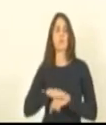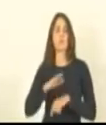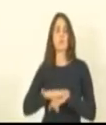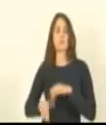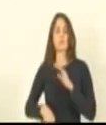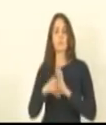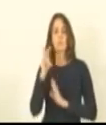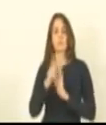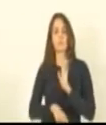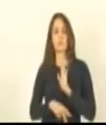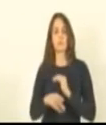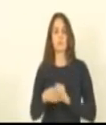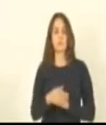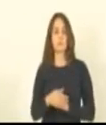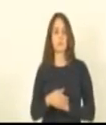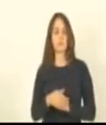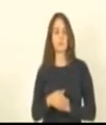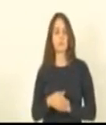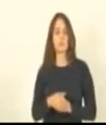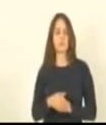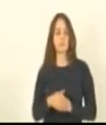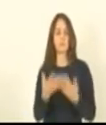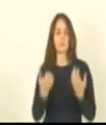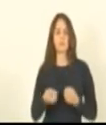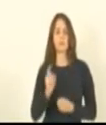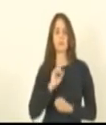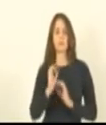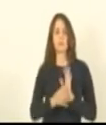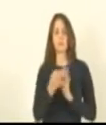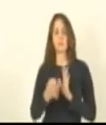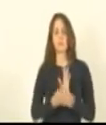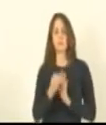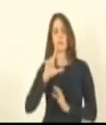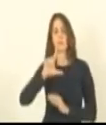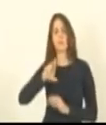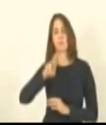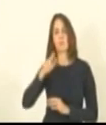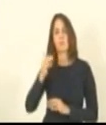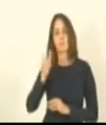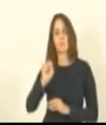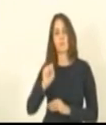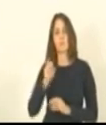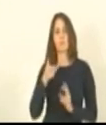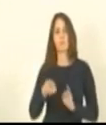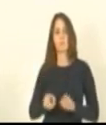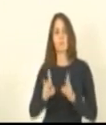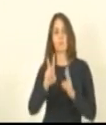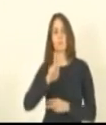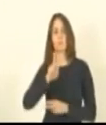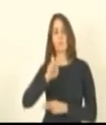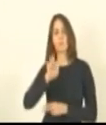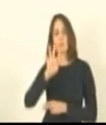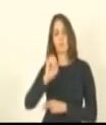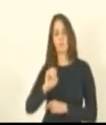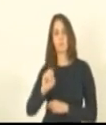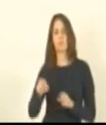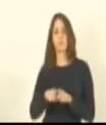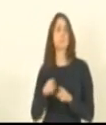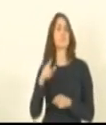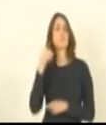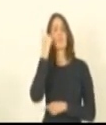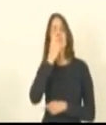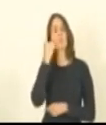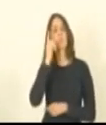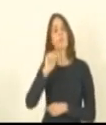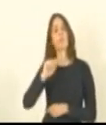pela rejeição do parecer deputado Lucas Caramuça manutenção do veto deputado Alcântaro filho